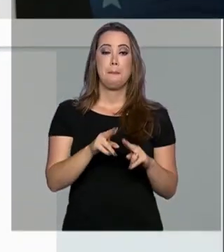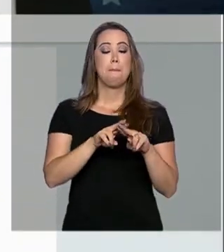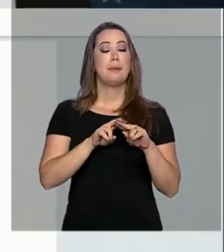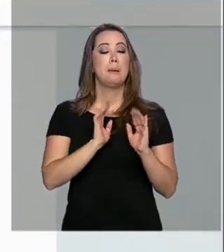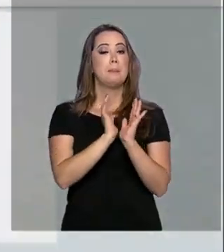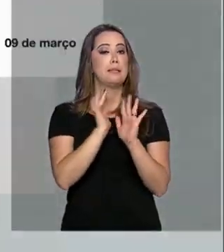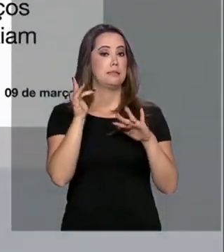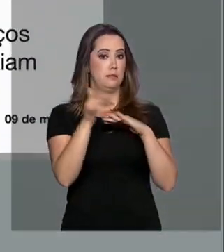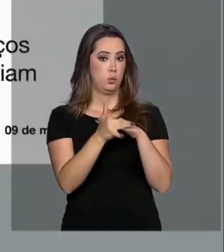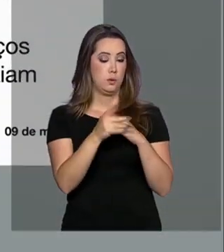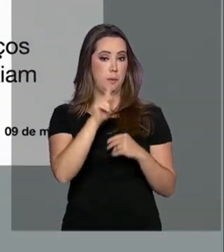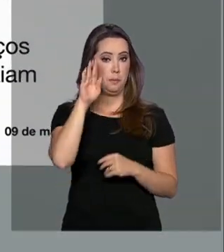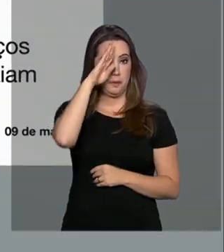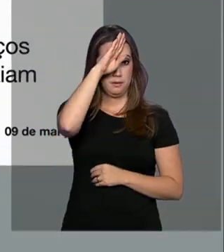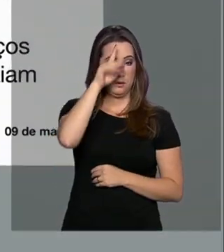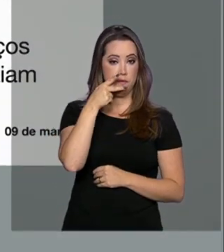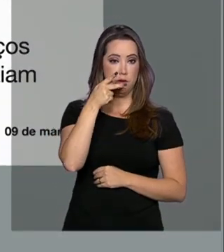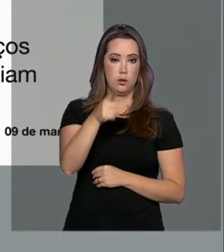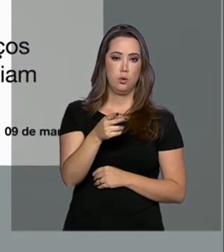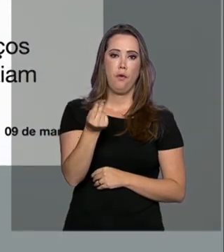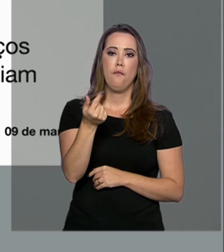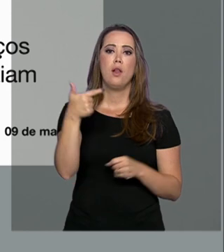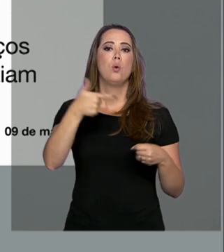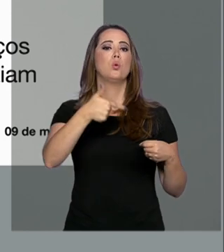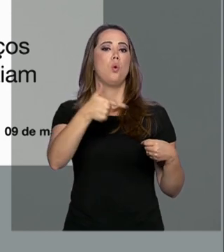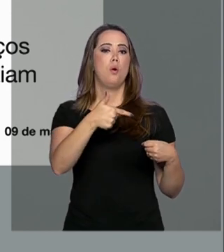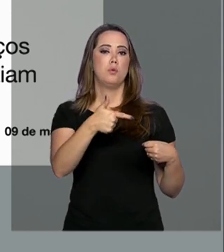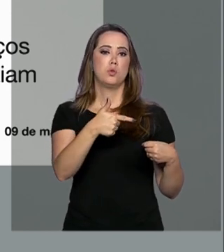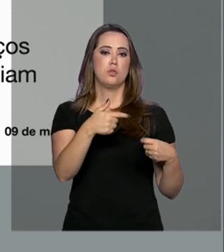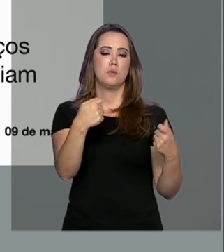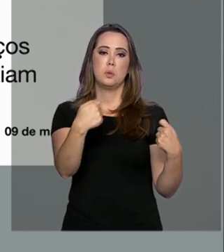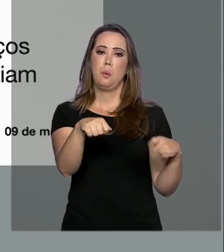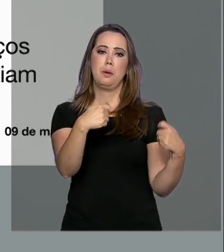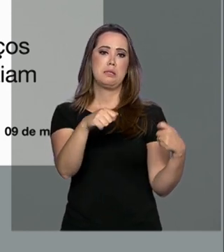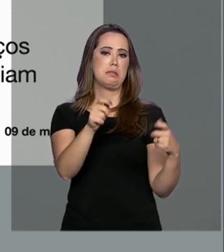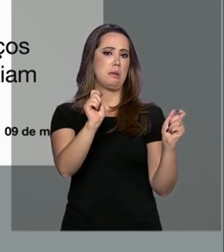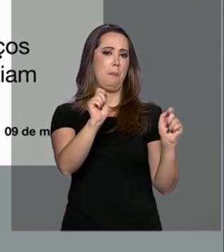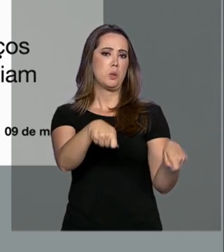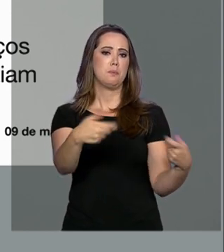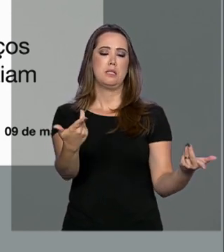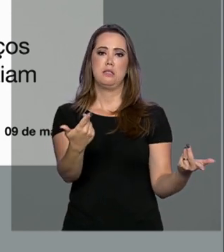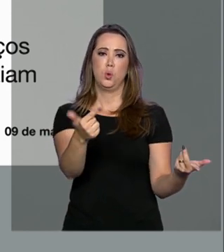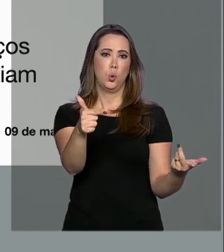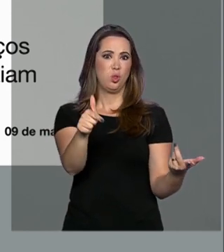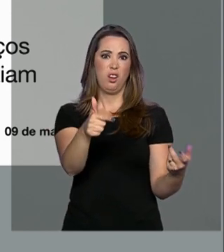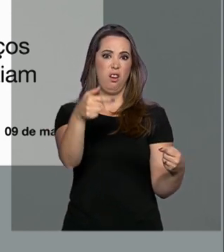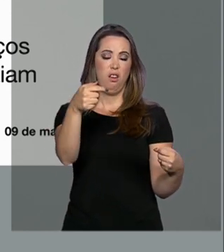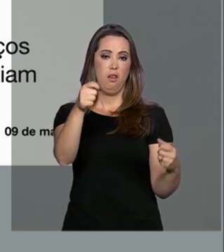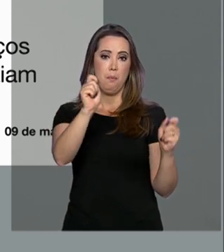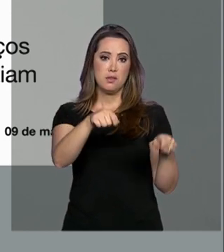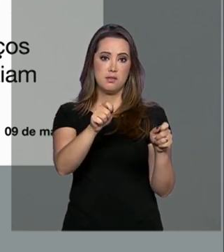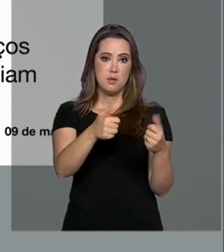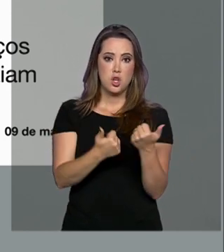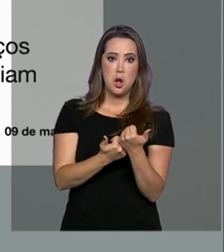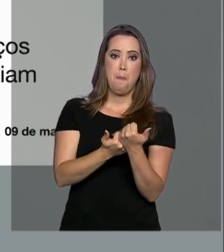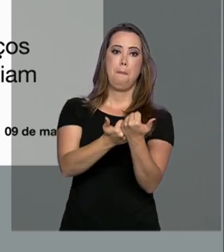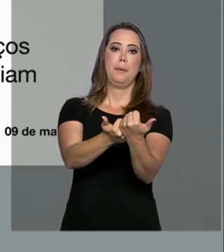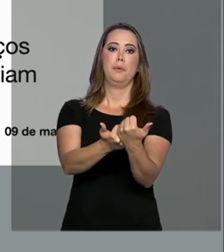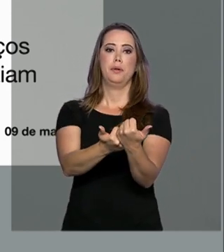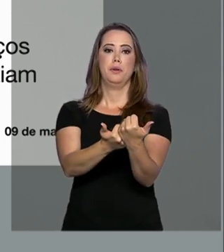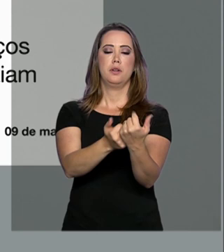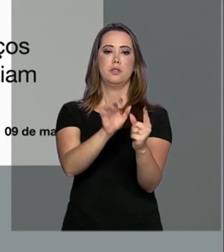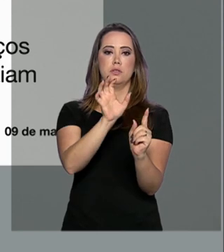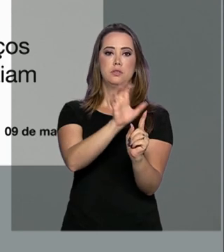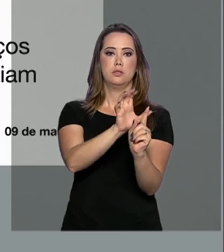que para manter os preços dos combustíveis, não existe possibilidade de o governo aumentar a contribuição de